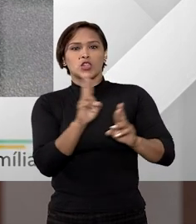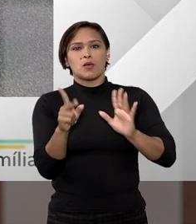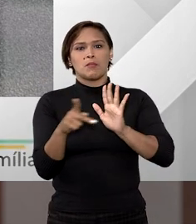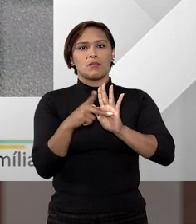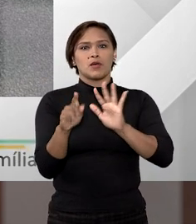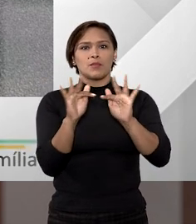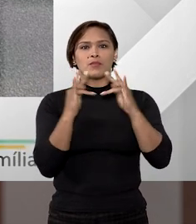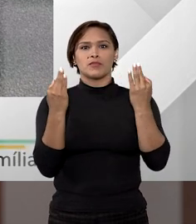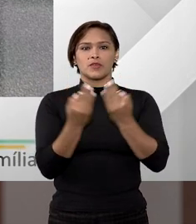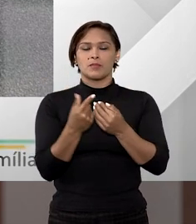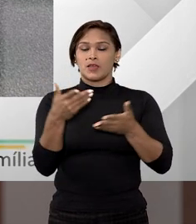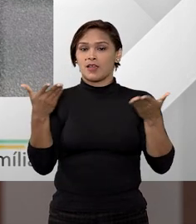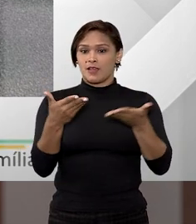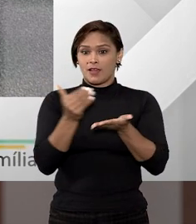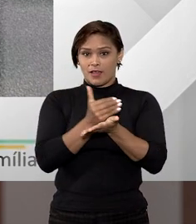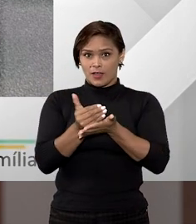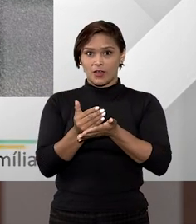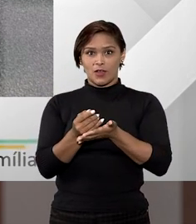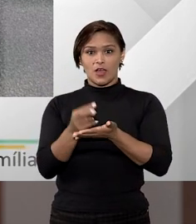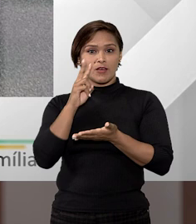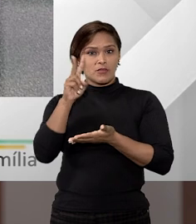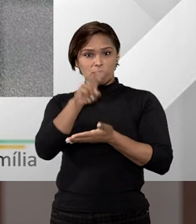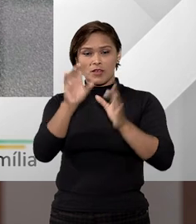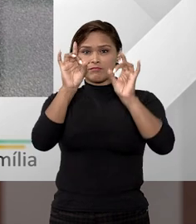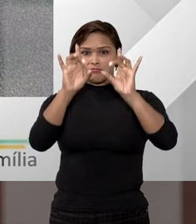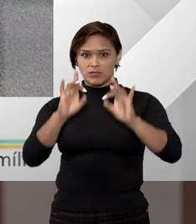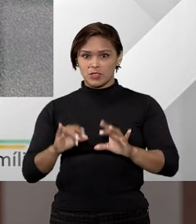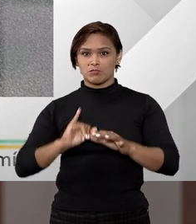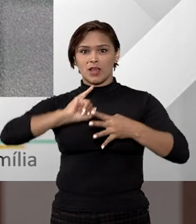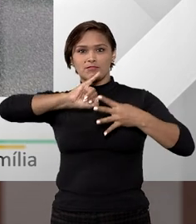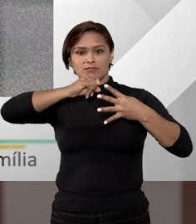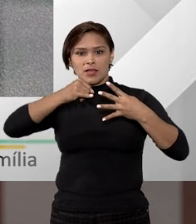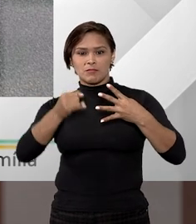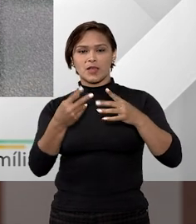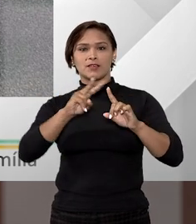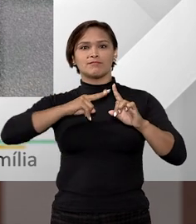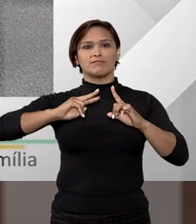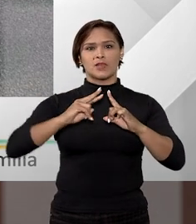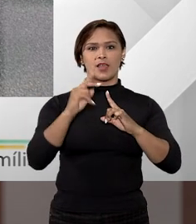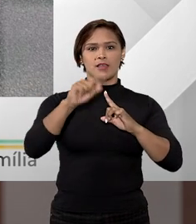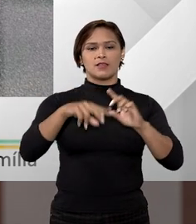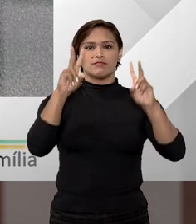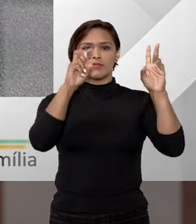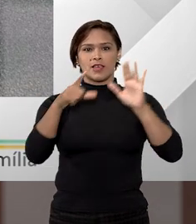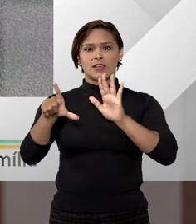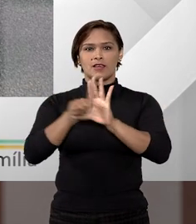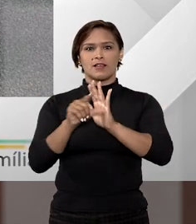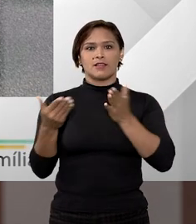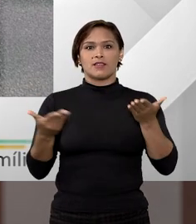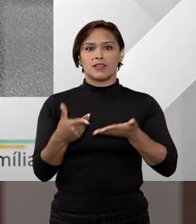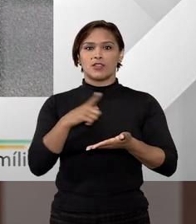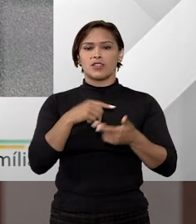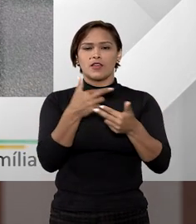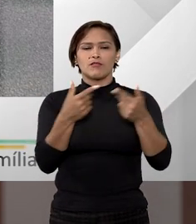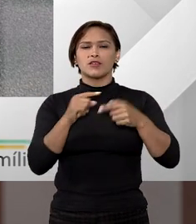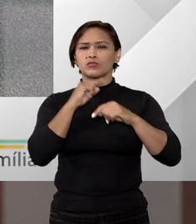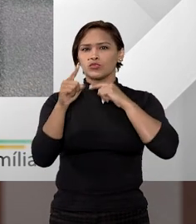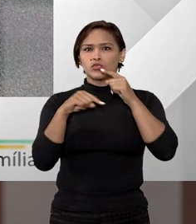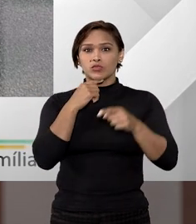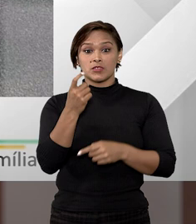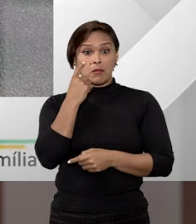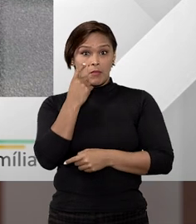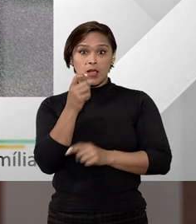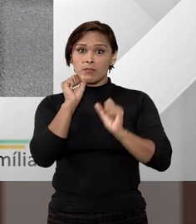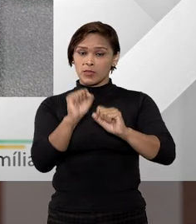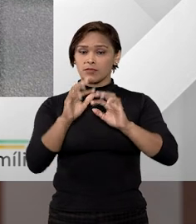família. E você vai conferir a partir de agora os principais aspectos desse tema, a legislação vigente e muitas dúvidas